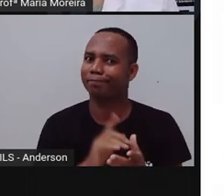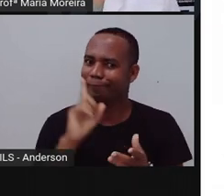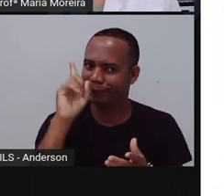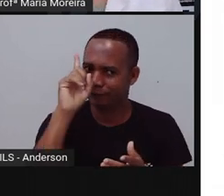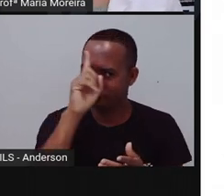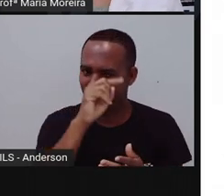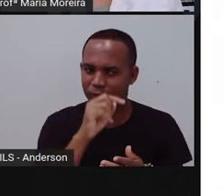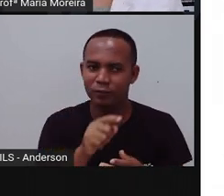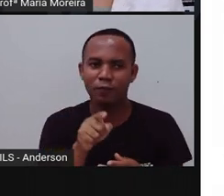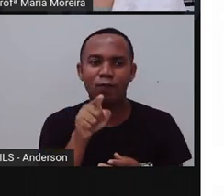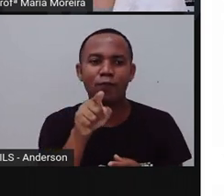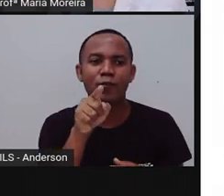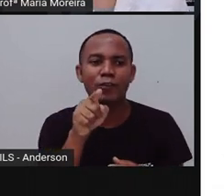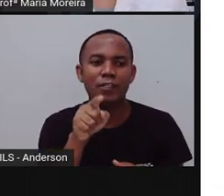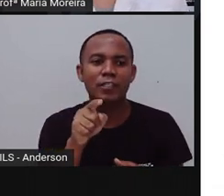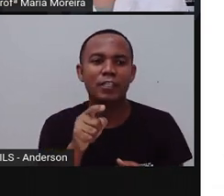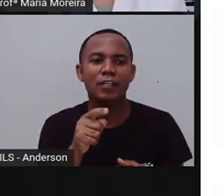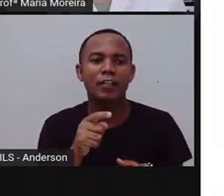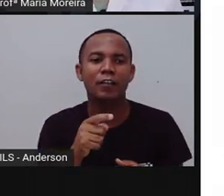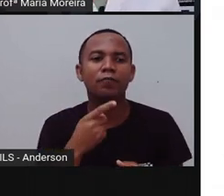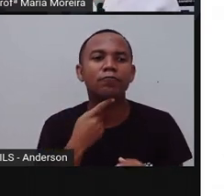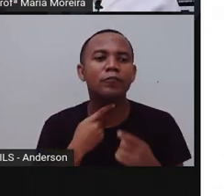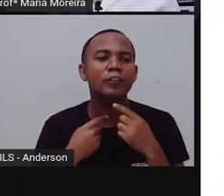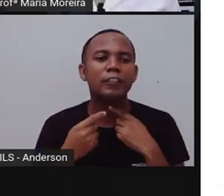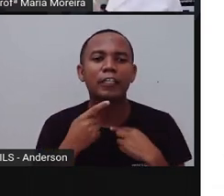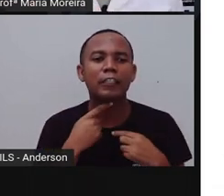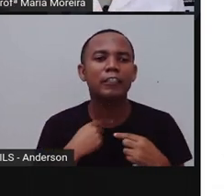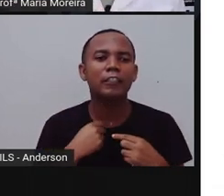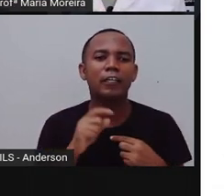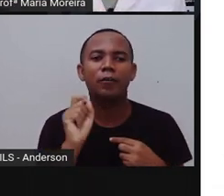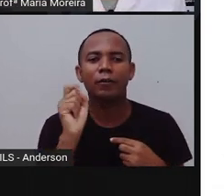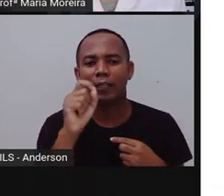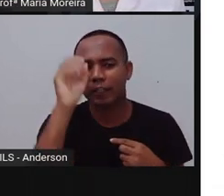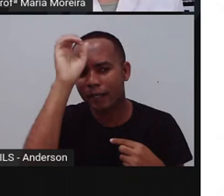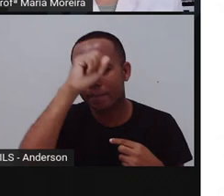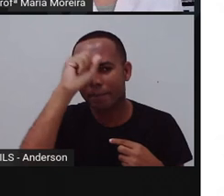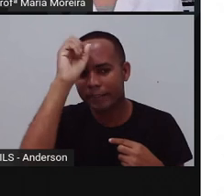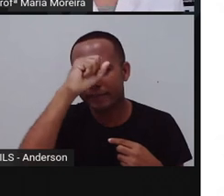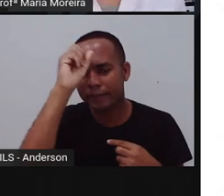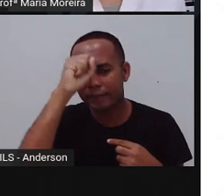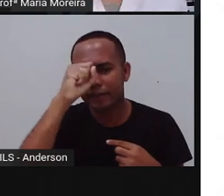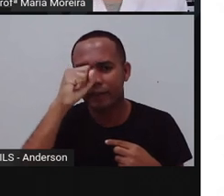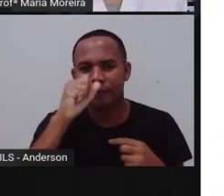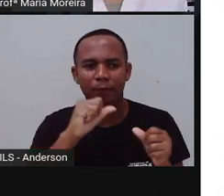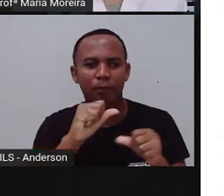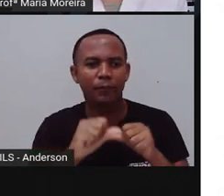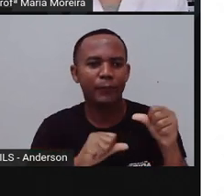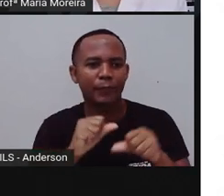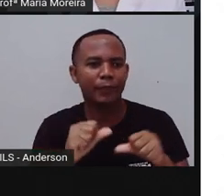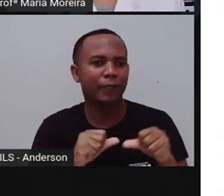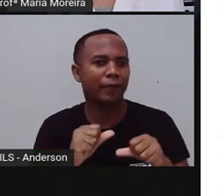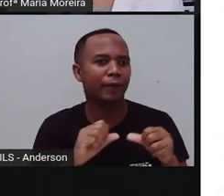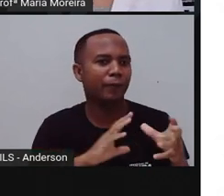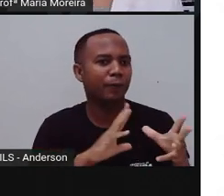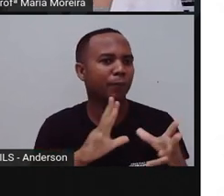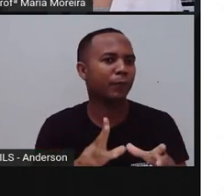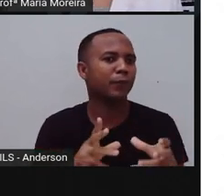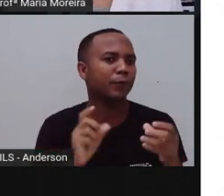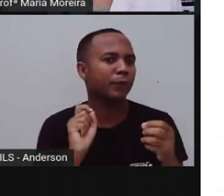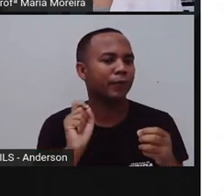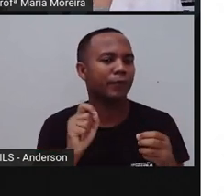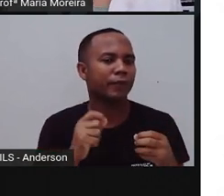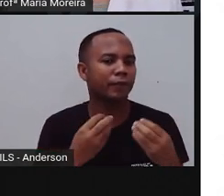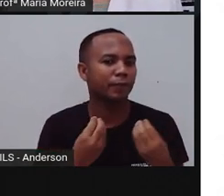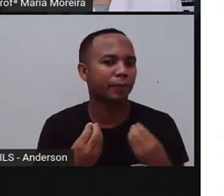né? E você? O que você gostaria de aprender? Várias coisas aí eu quis aprender durante a minha infância, a minha adolescência. Acabei